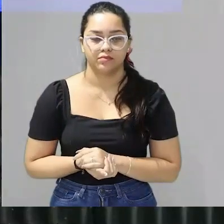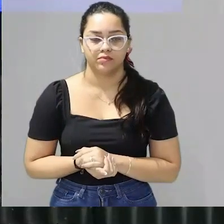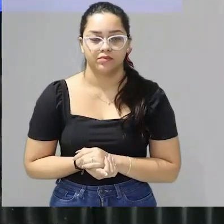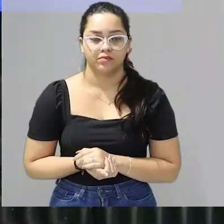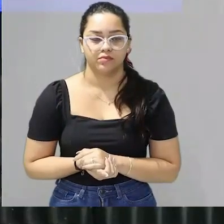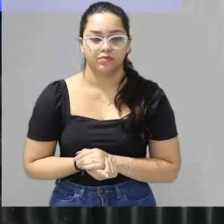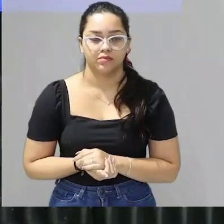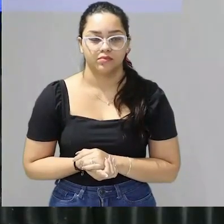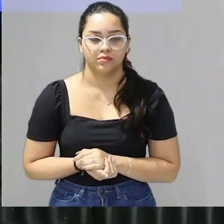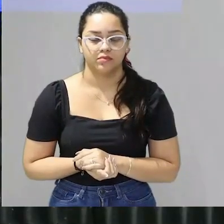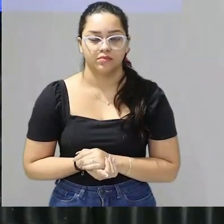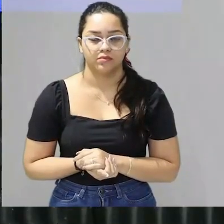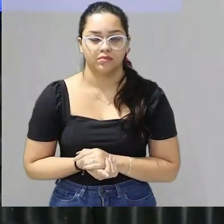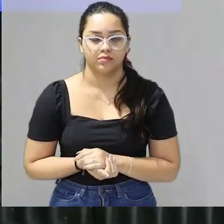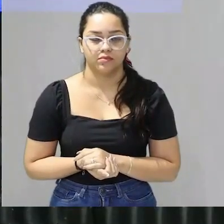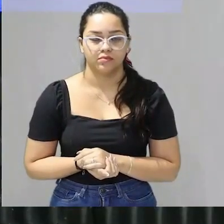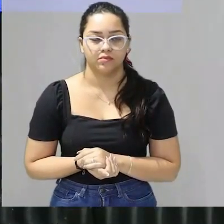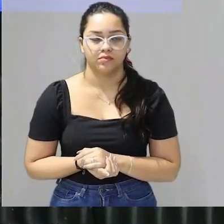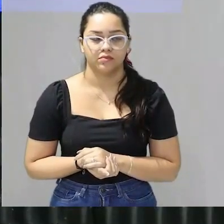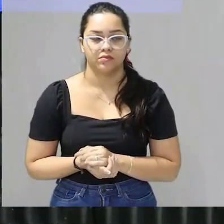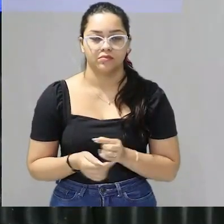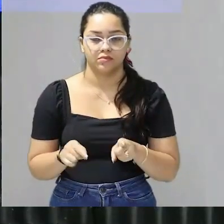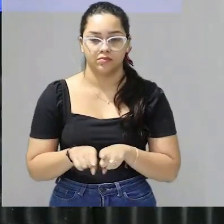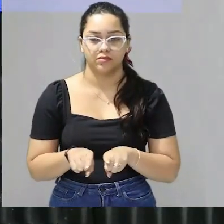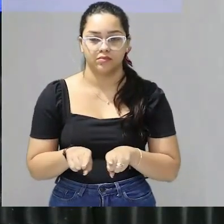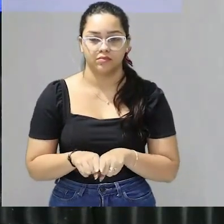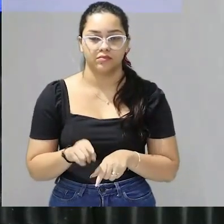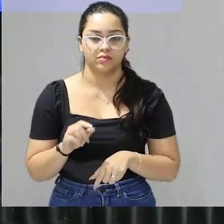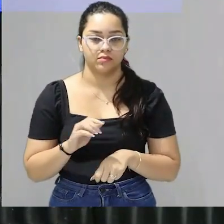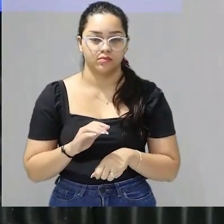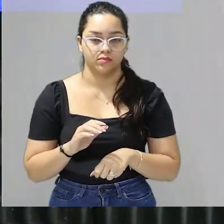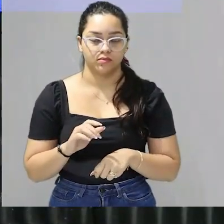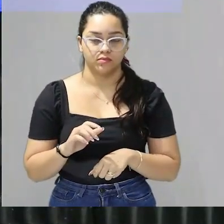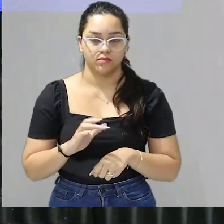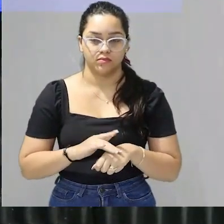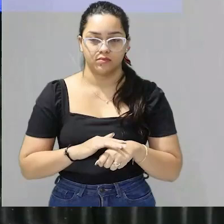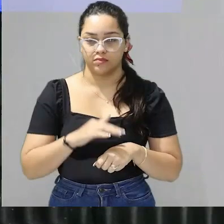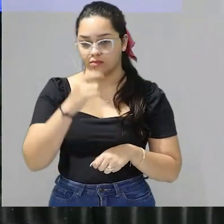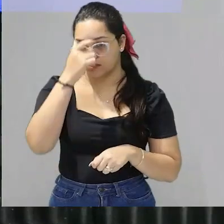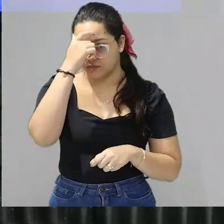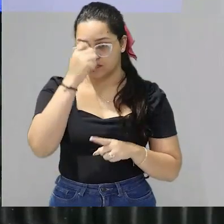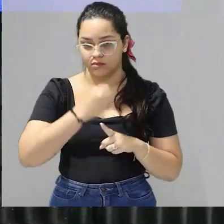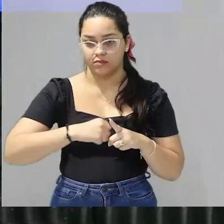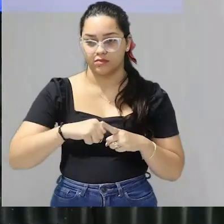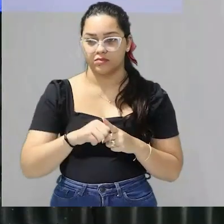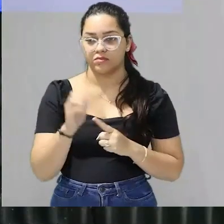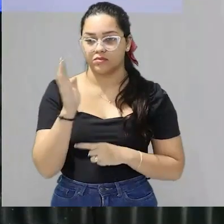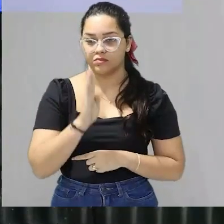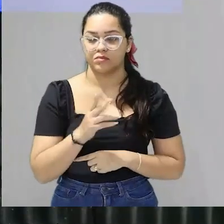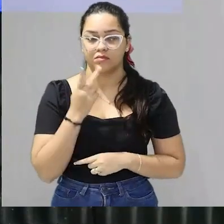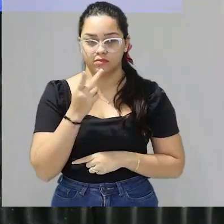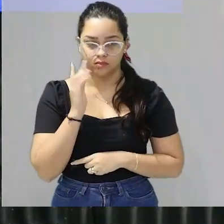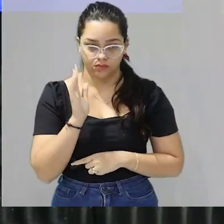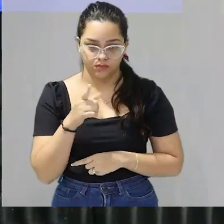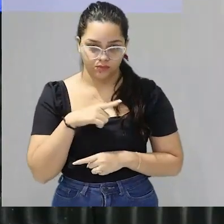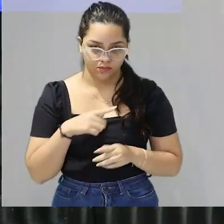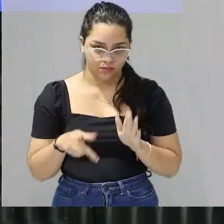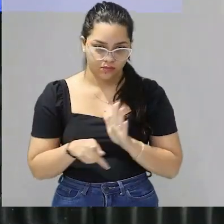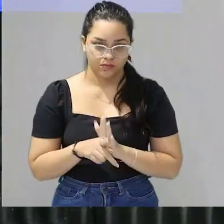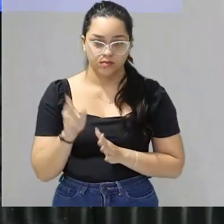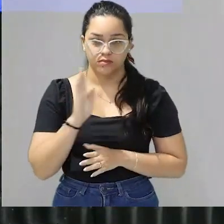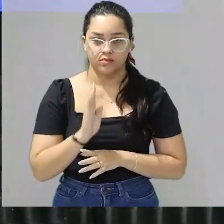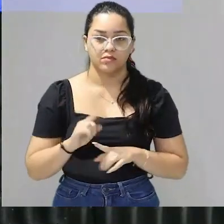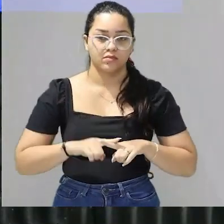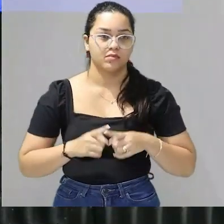2020 o estigma associado às doenças mentais na sociedade brasileira já situou aí que é no Brasil